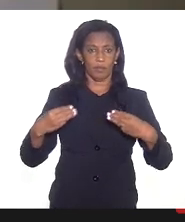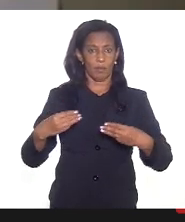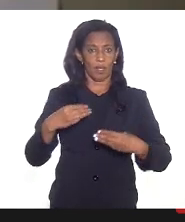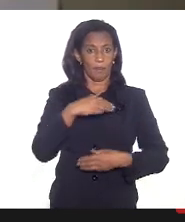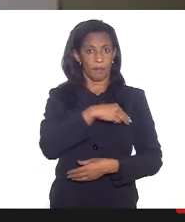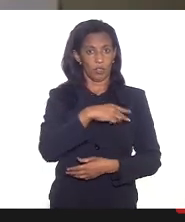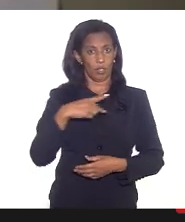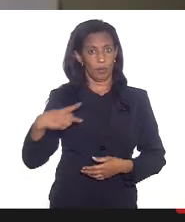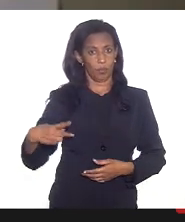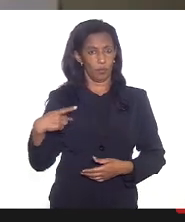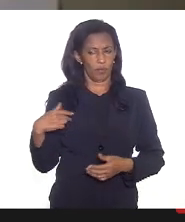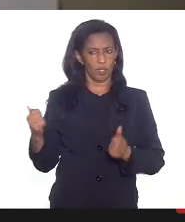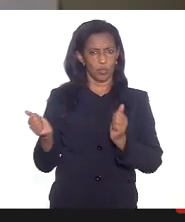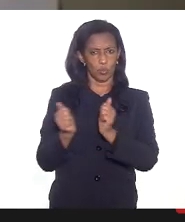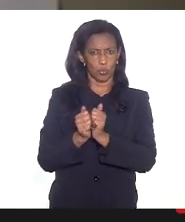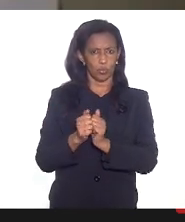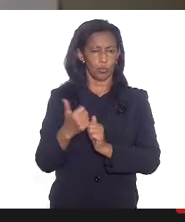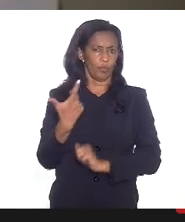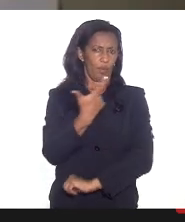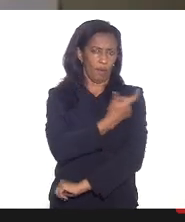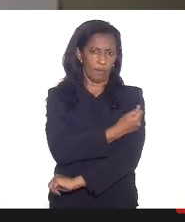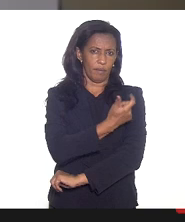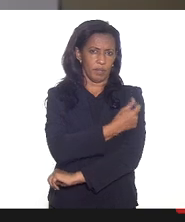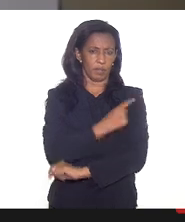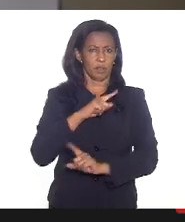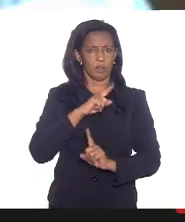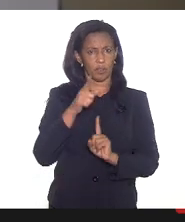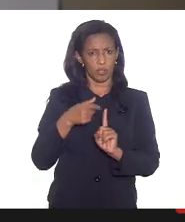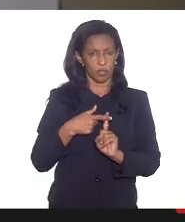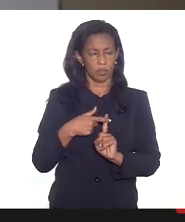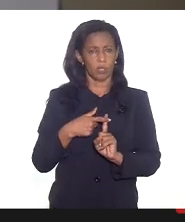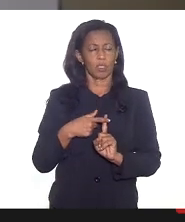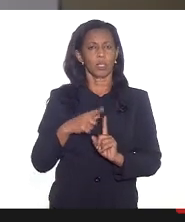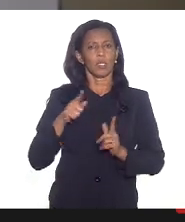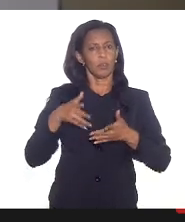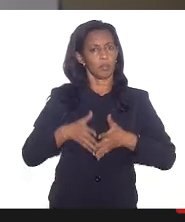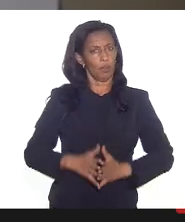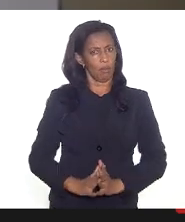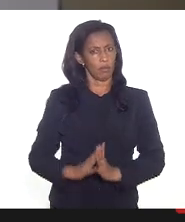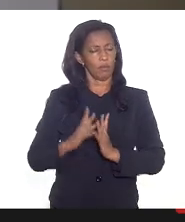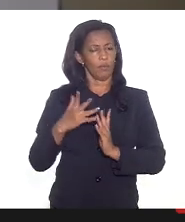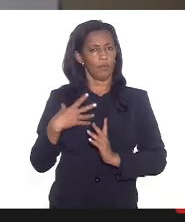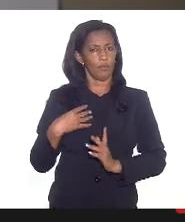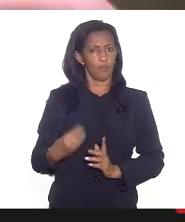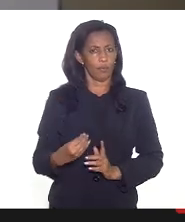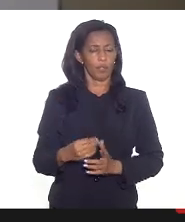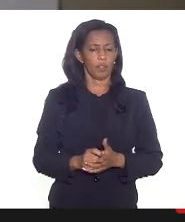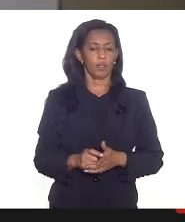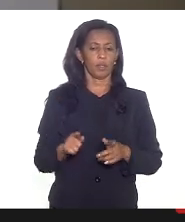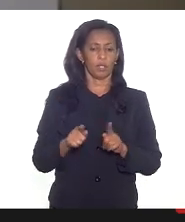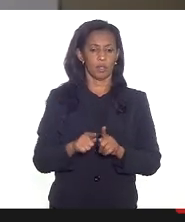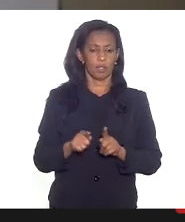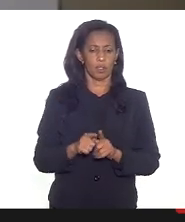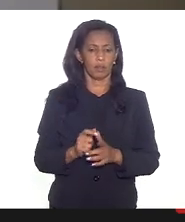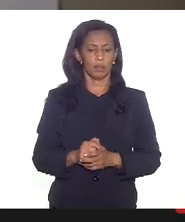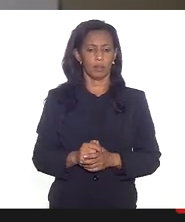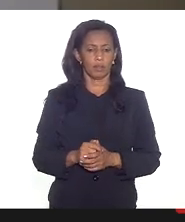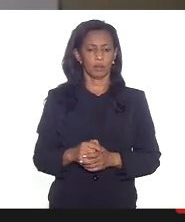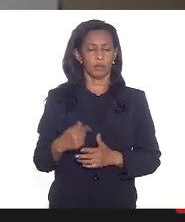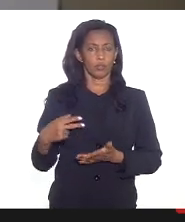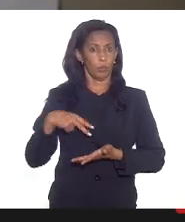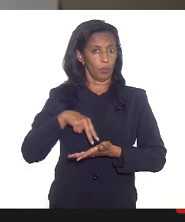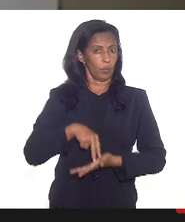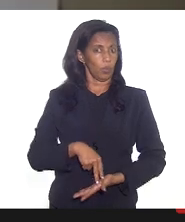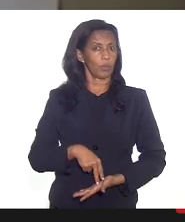acompanhando de perto essa questão da vacinação das gestantes e puérperas e inclusive estamos nos